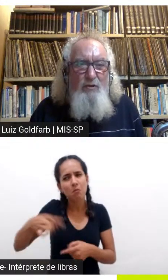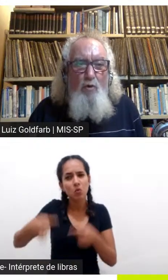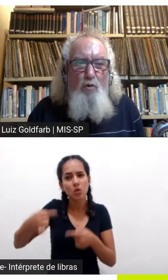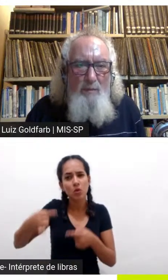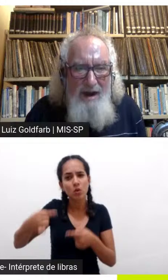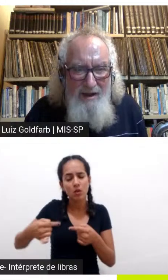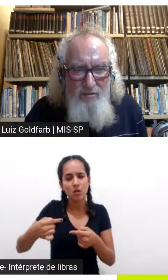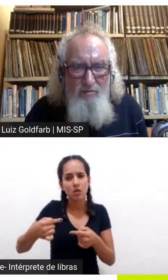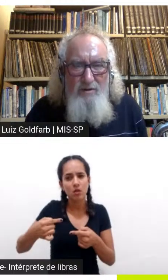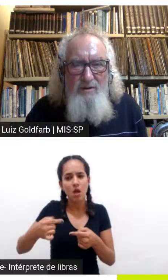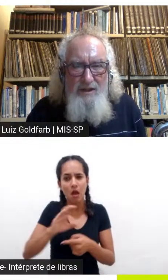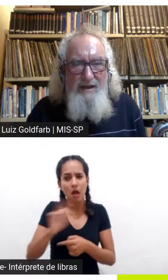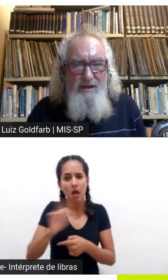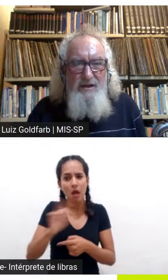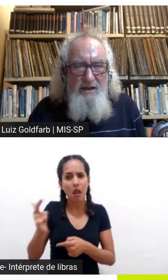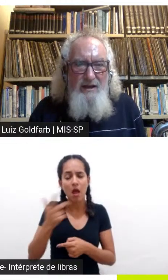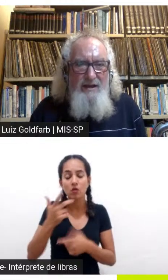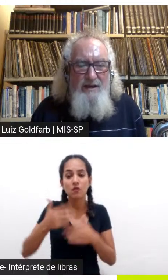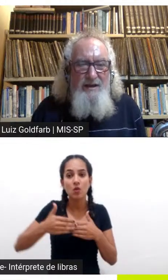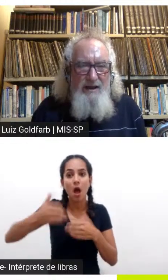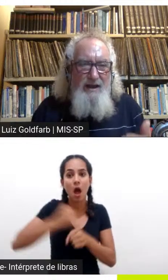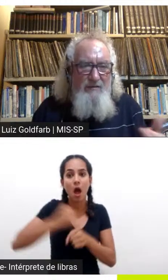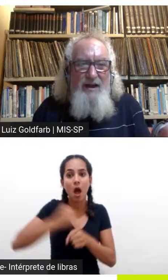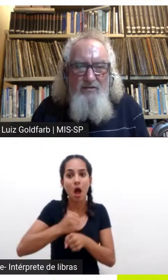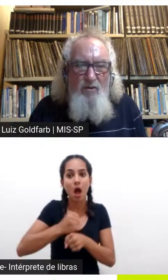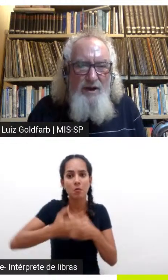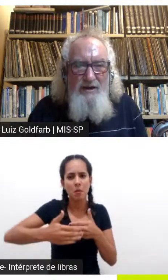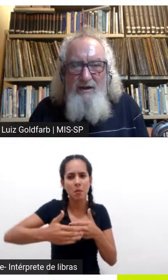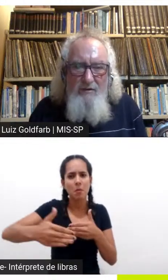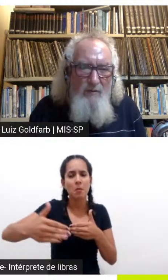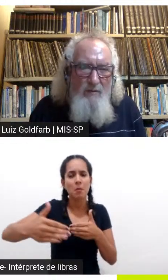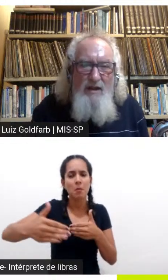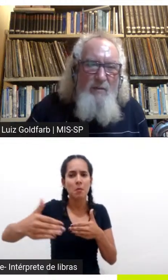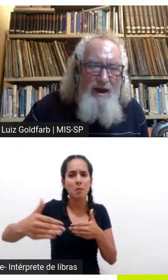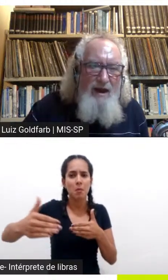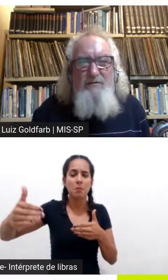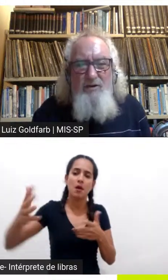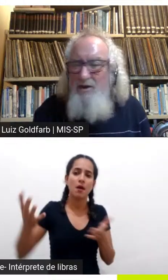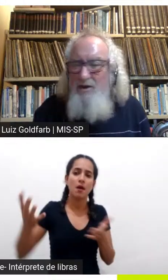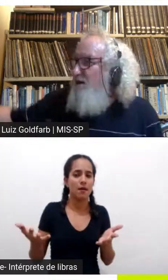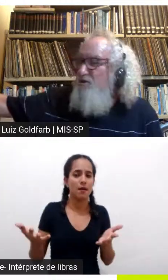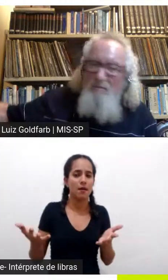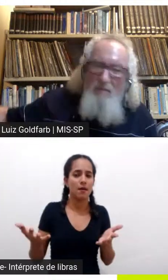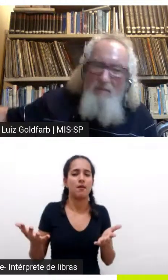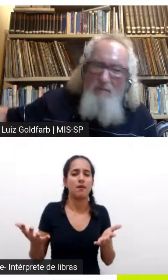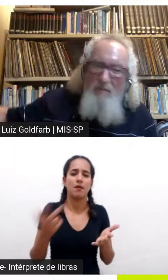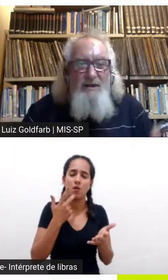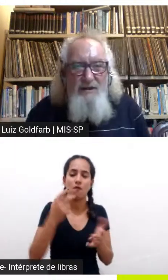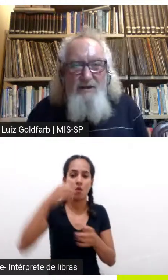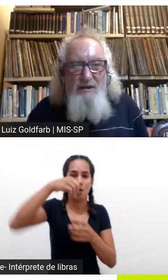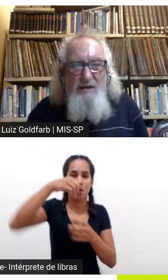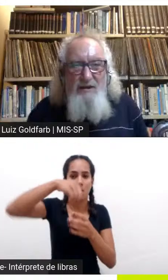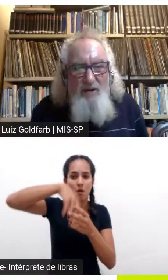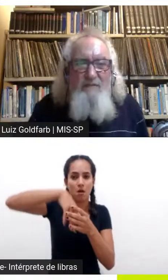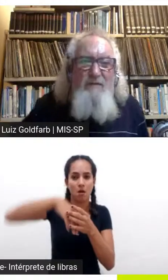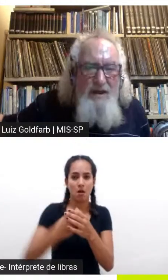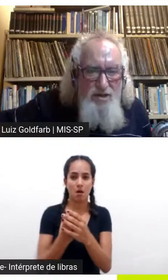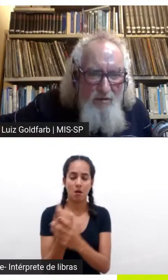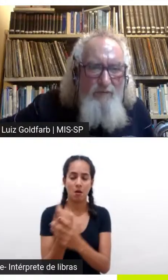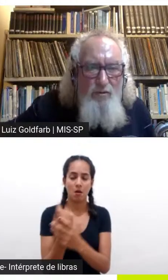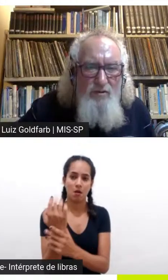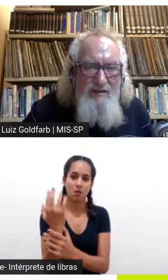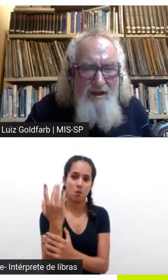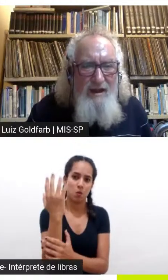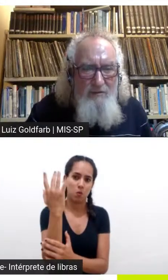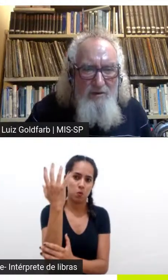questões a longo prazo né é aquela velha história né Laura eu vou plantar uma árvore aqui em Atibaia e talvez